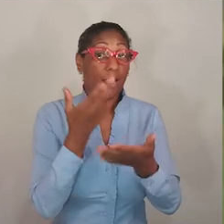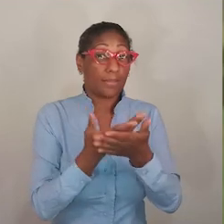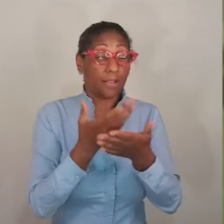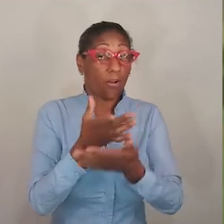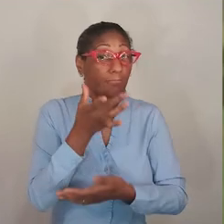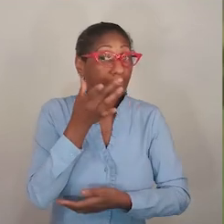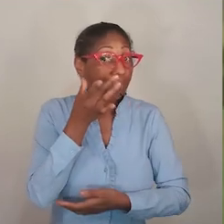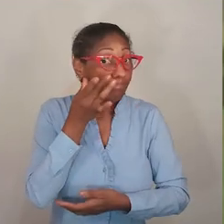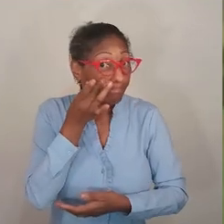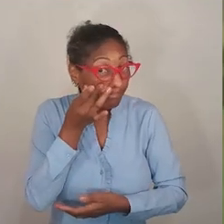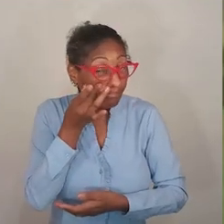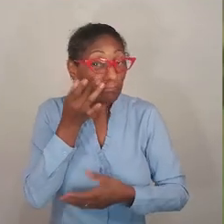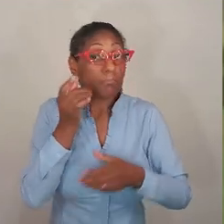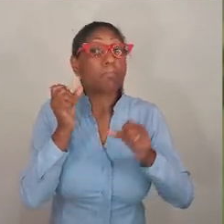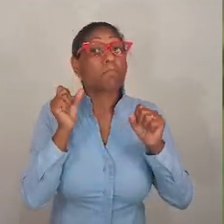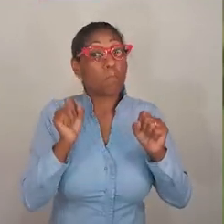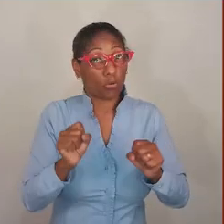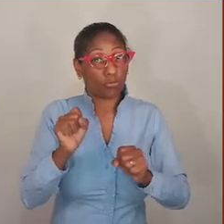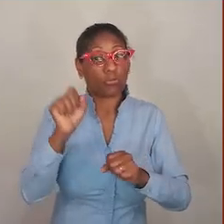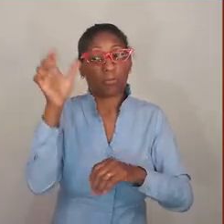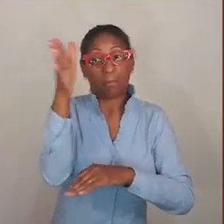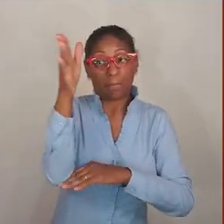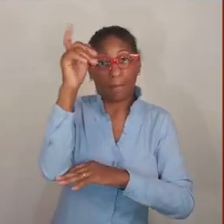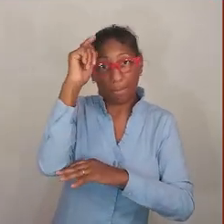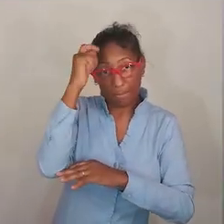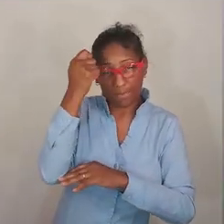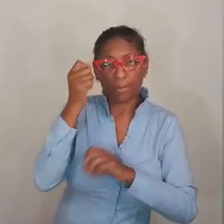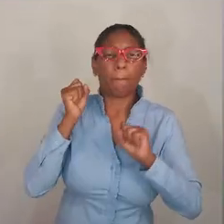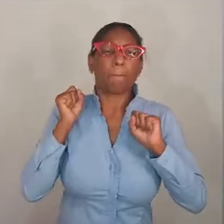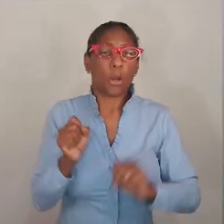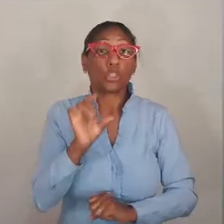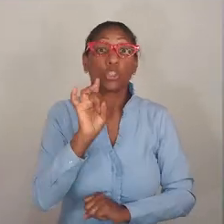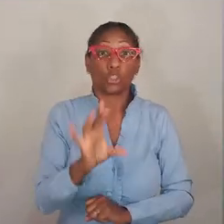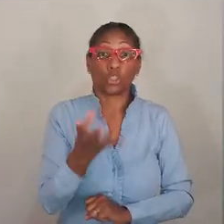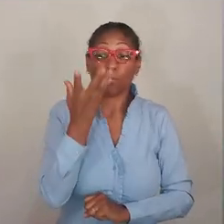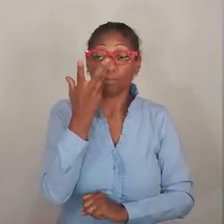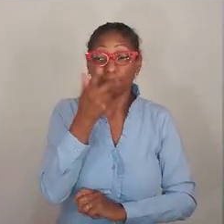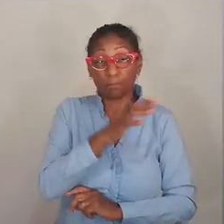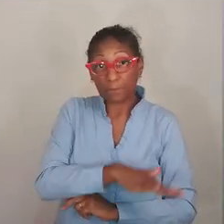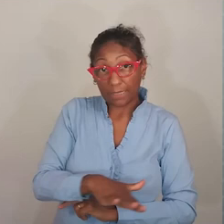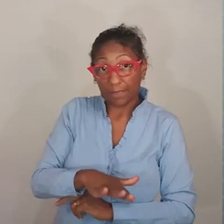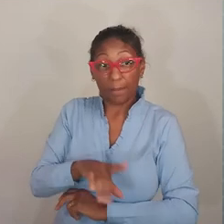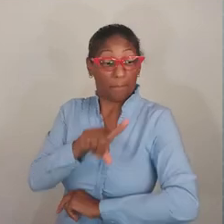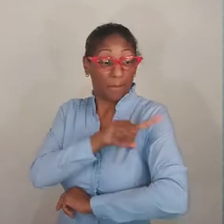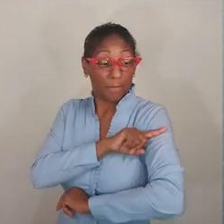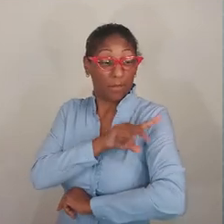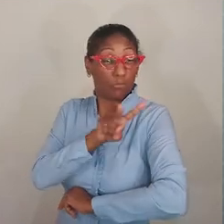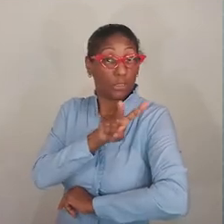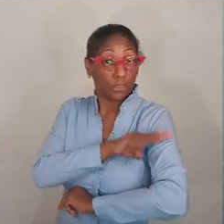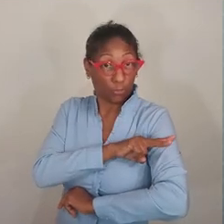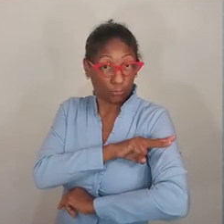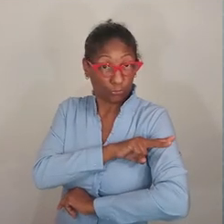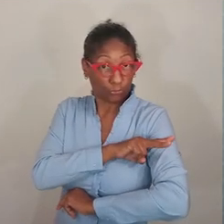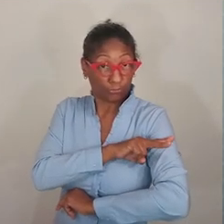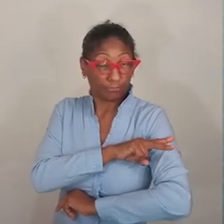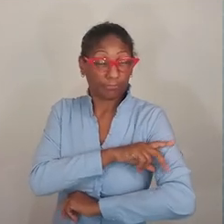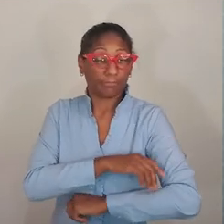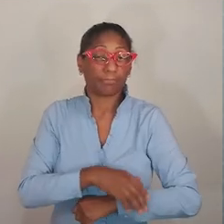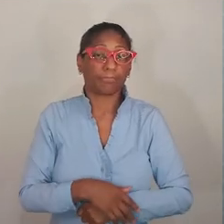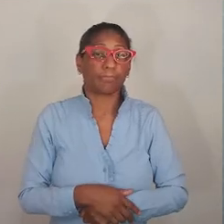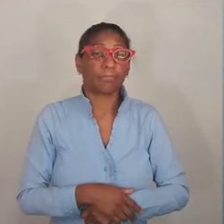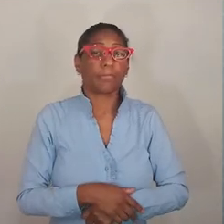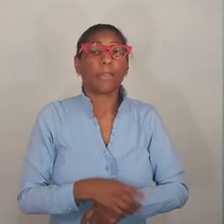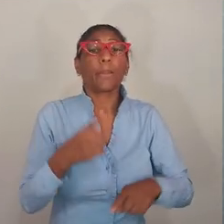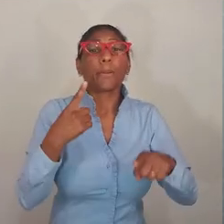É proibida a permanência nesses locais. As aulas presenciais estão permitidas na bandeira preta apenas para a educação